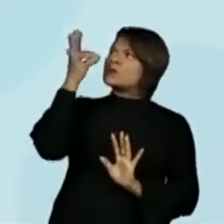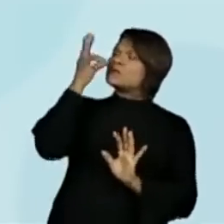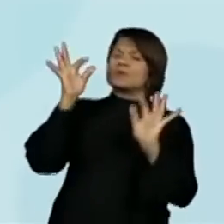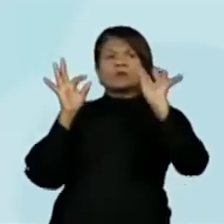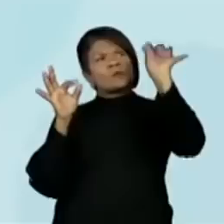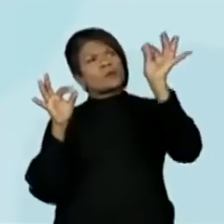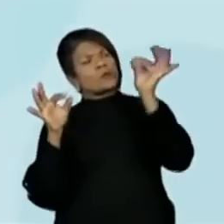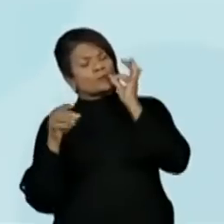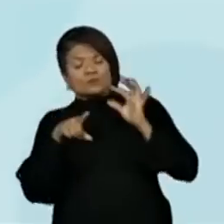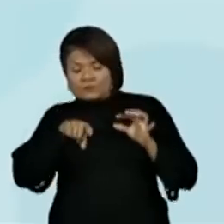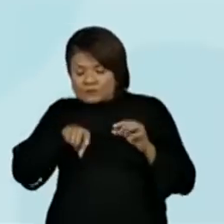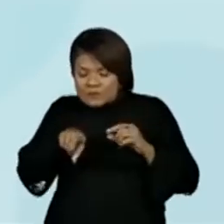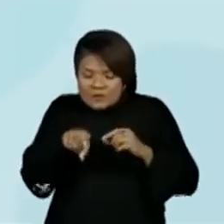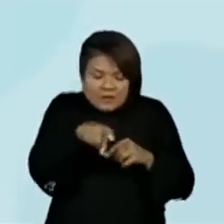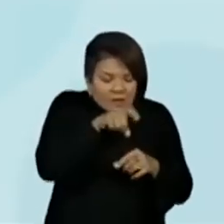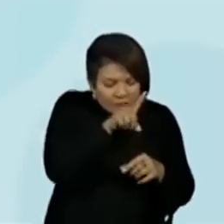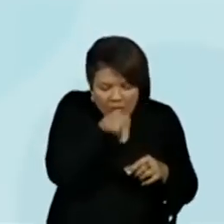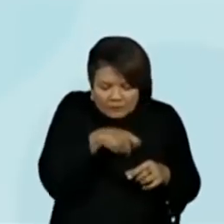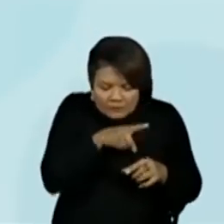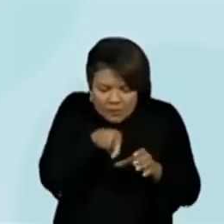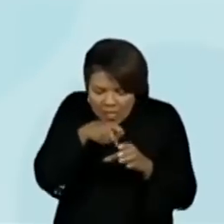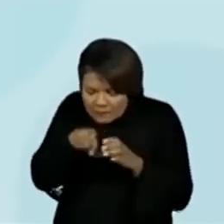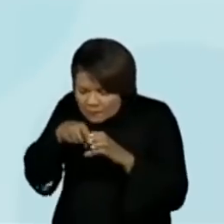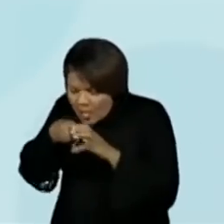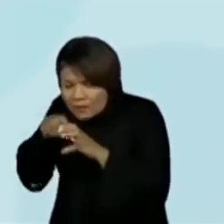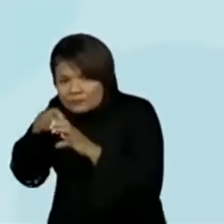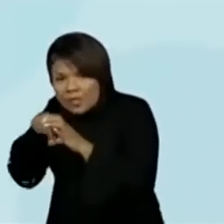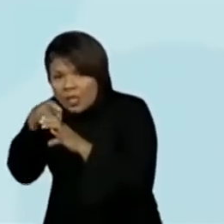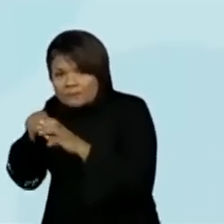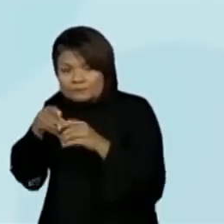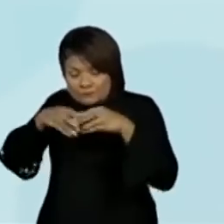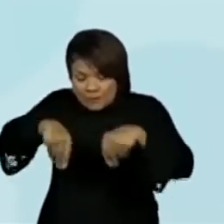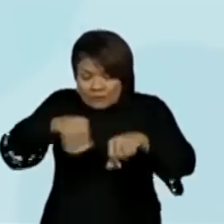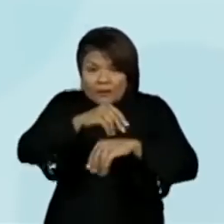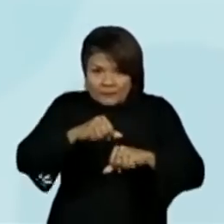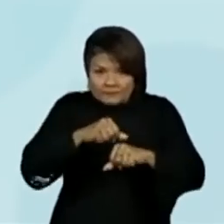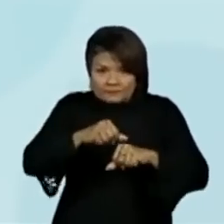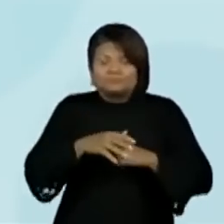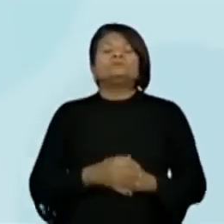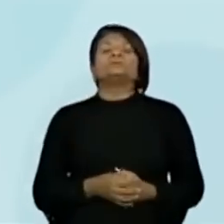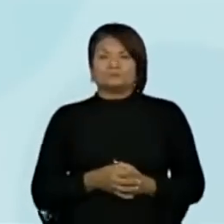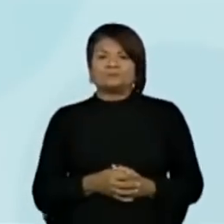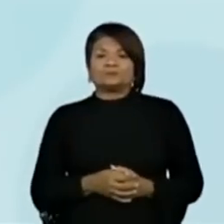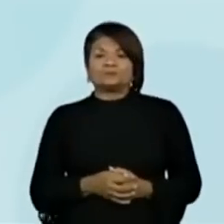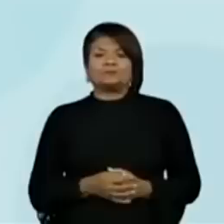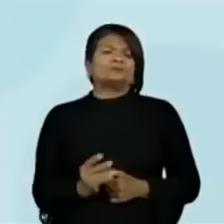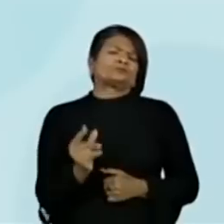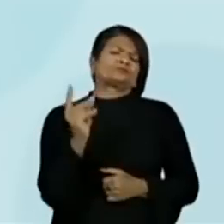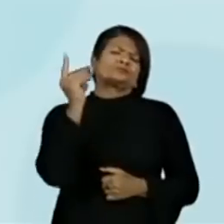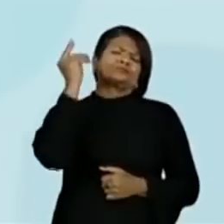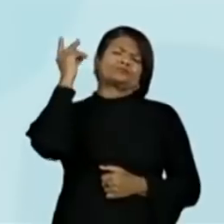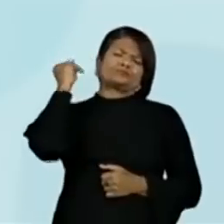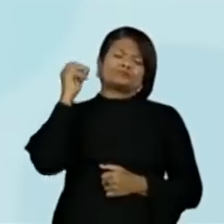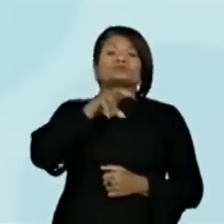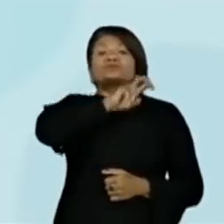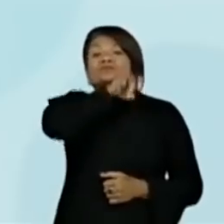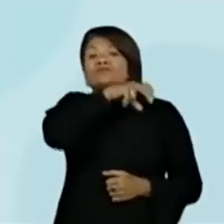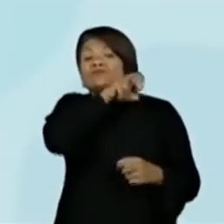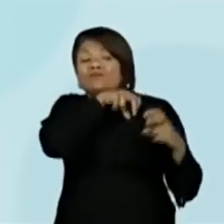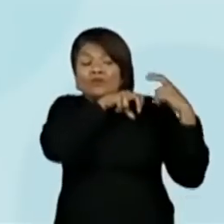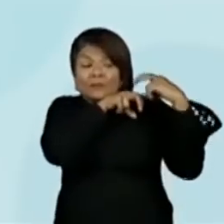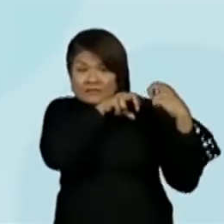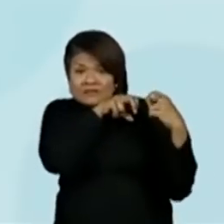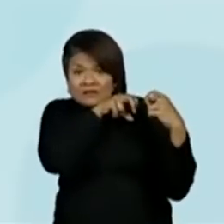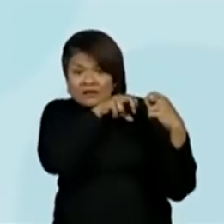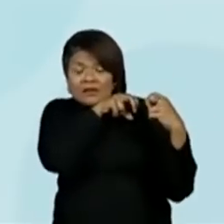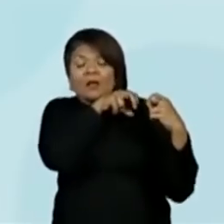insetos e vermes de terra. Perdão, vermes da terra. Próximo parágrafo. Há muito tempo, a cobra-cega vive no